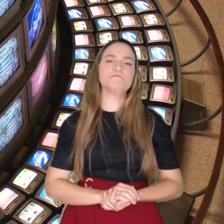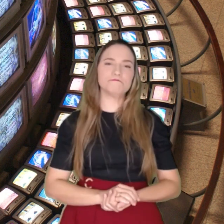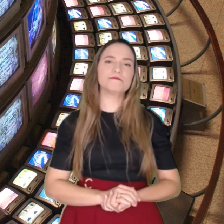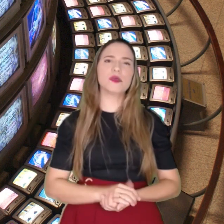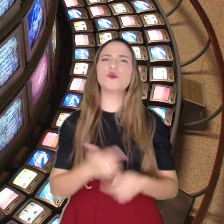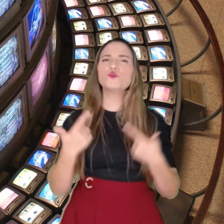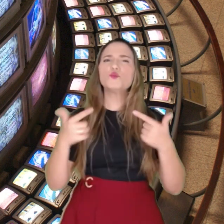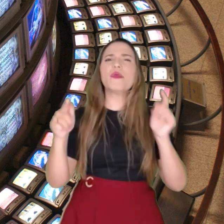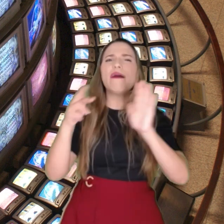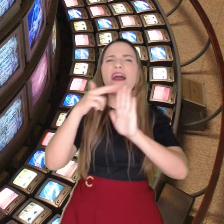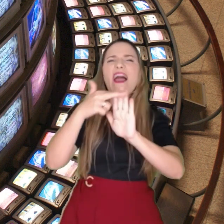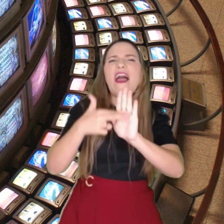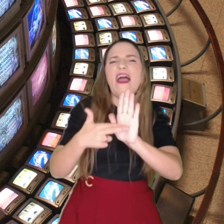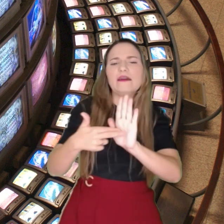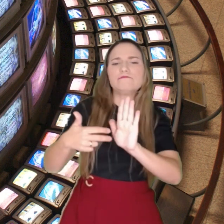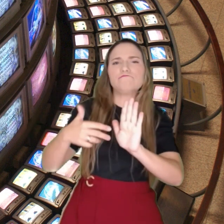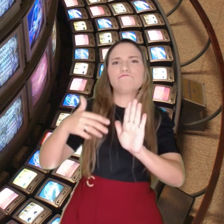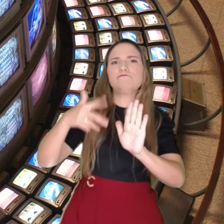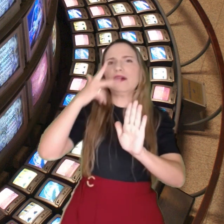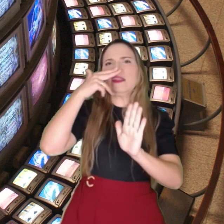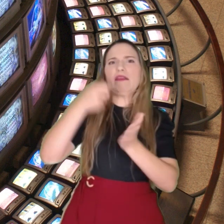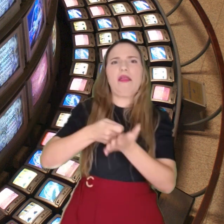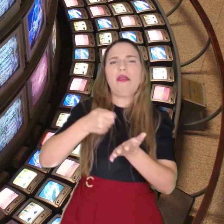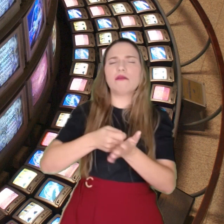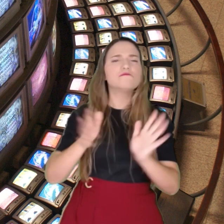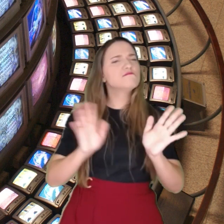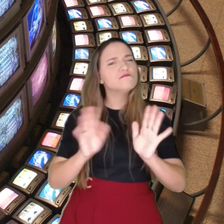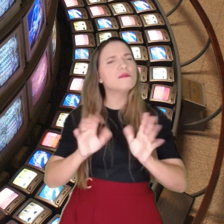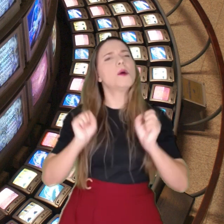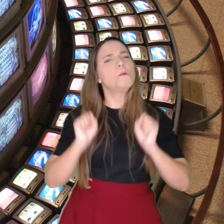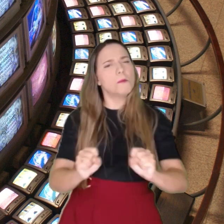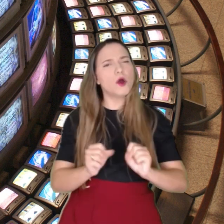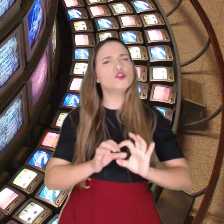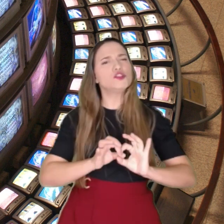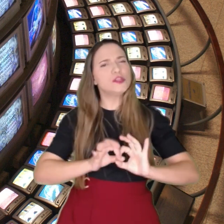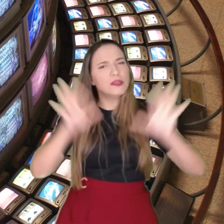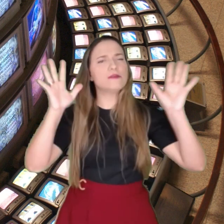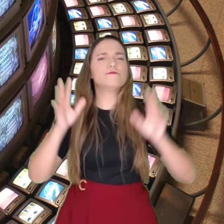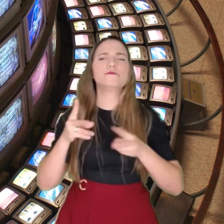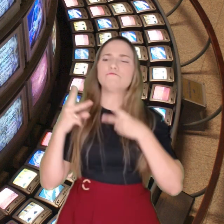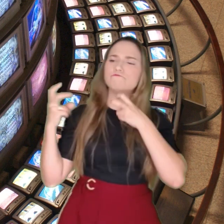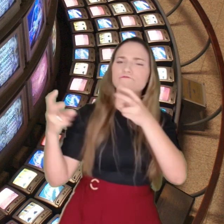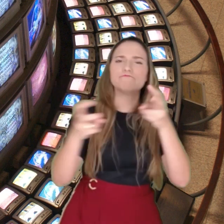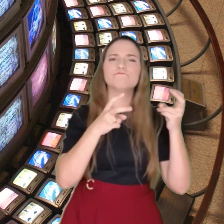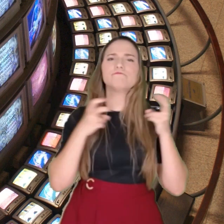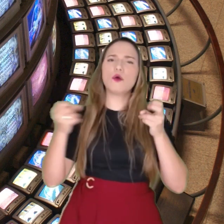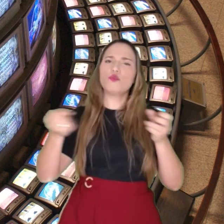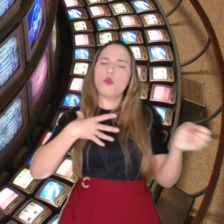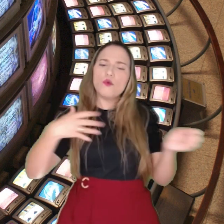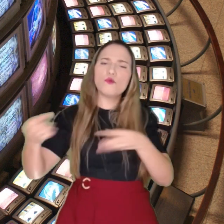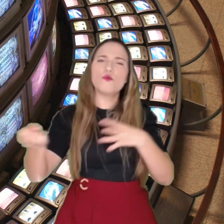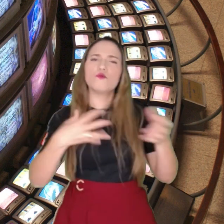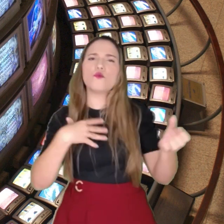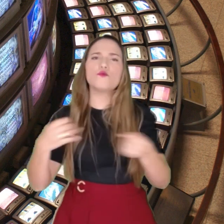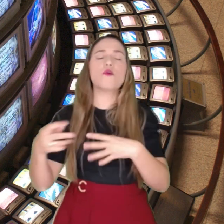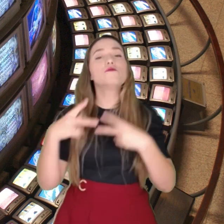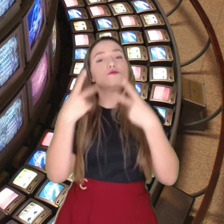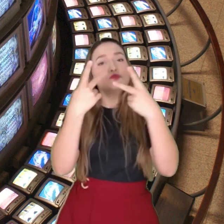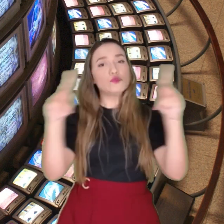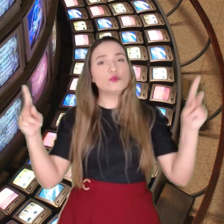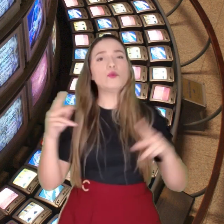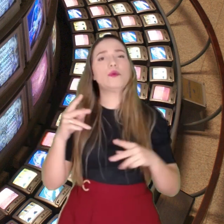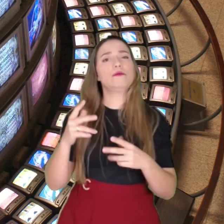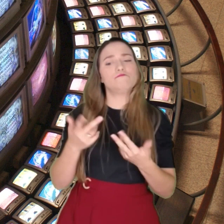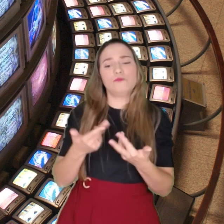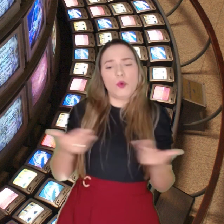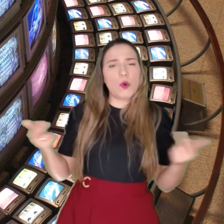Não há regras rígidas, então, sinta-se à vontade para explorar e inovar com as ferramentas que você